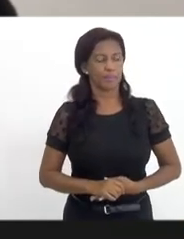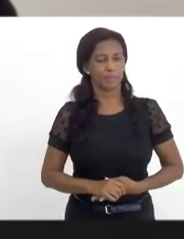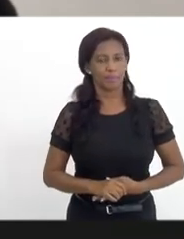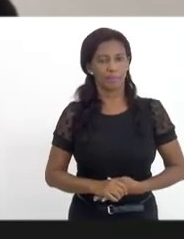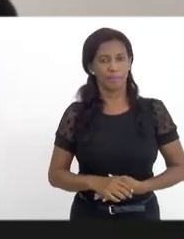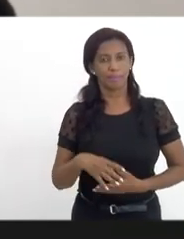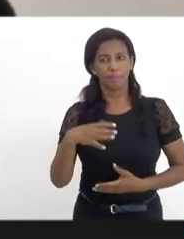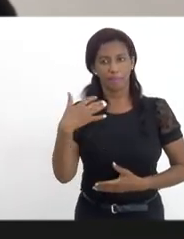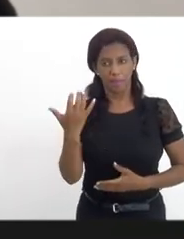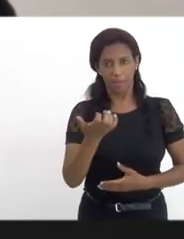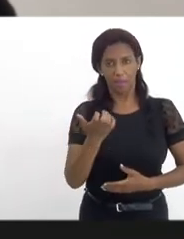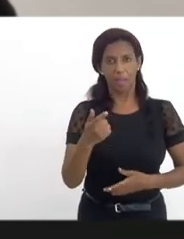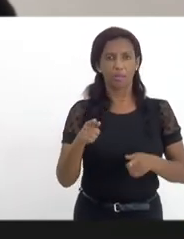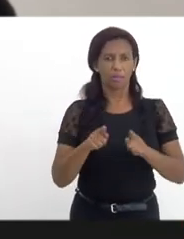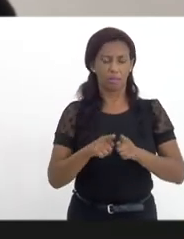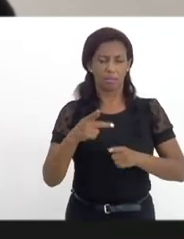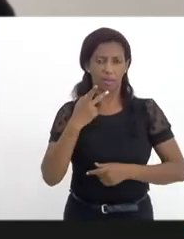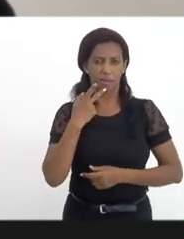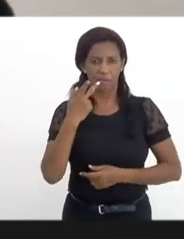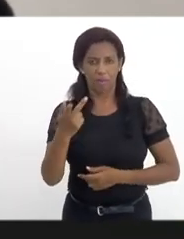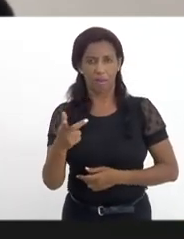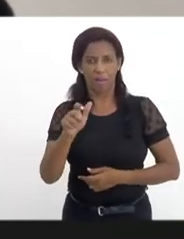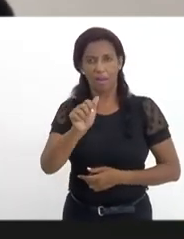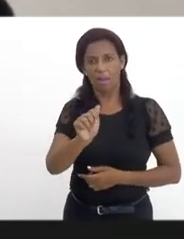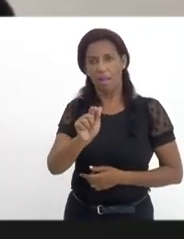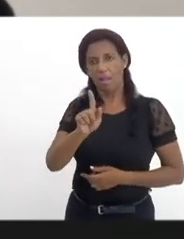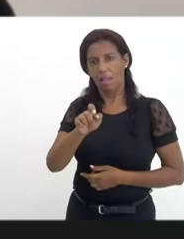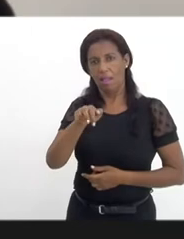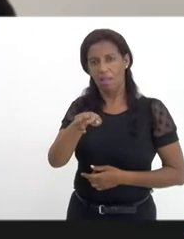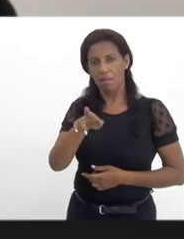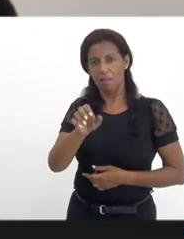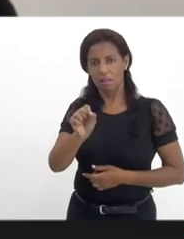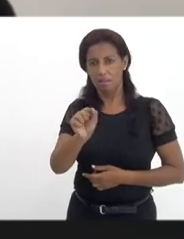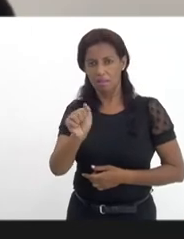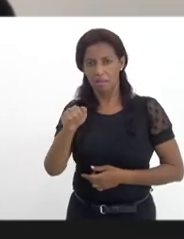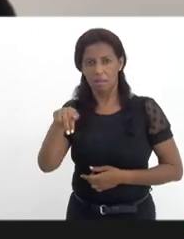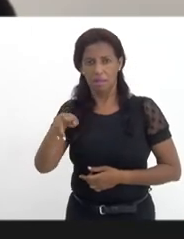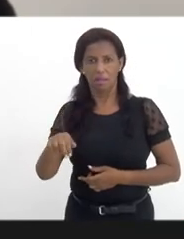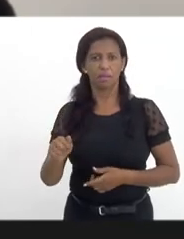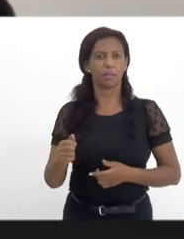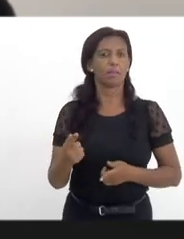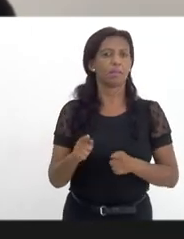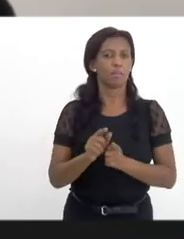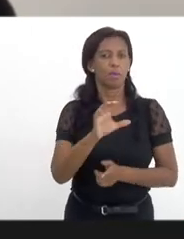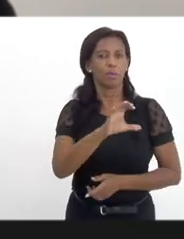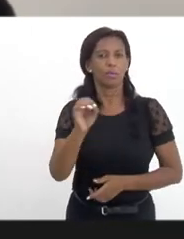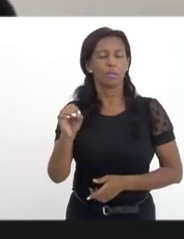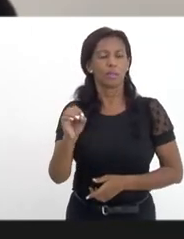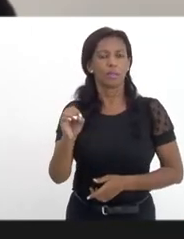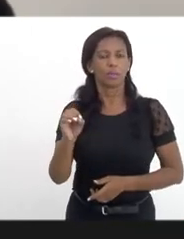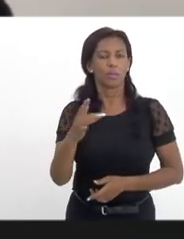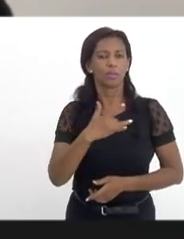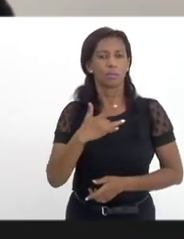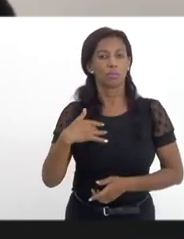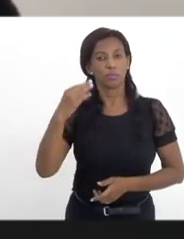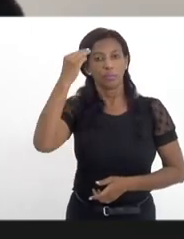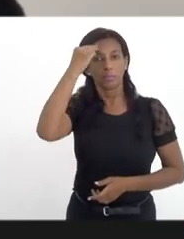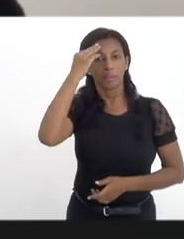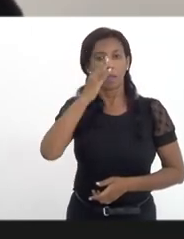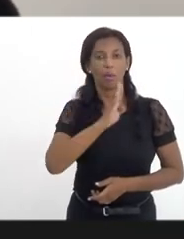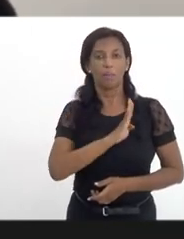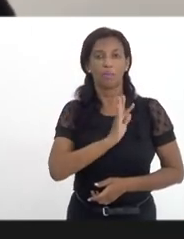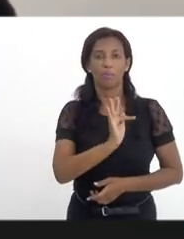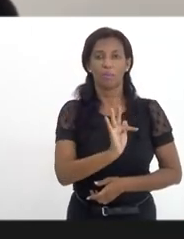Quero que abri a fala também para a Alessandra Andrade, coordenadora de saúde mental da cidade da Baixada Fluminense de Duque de